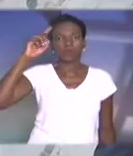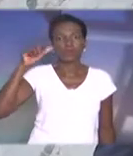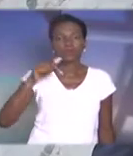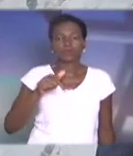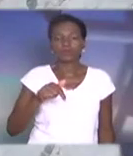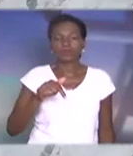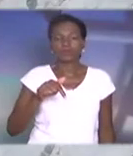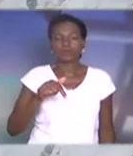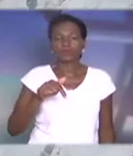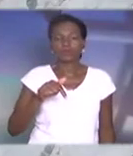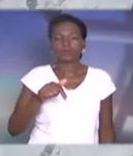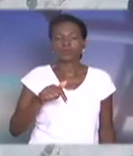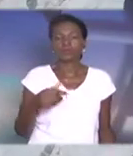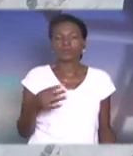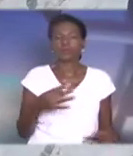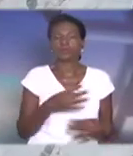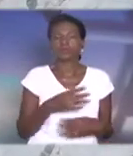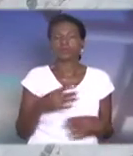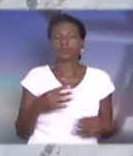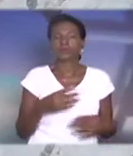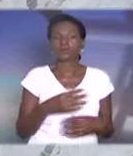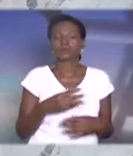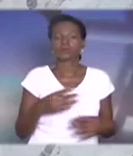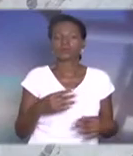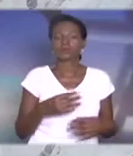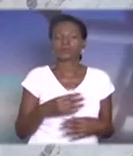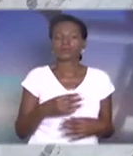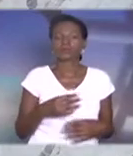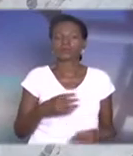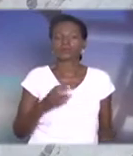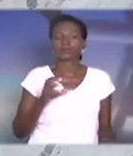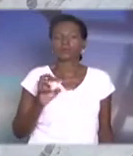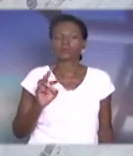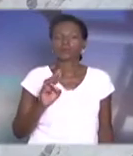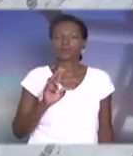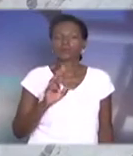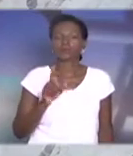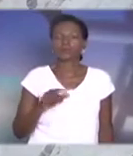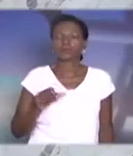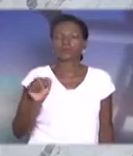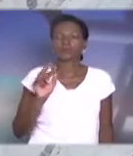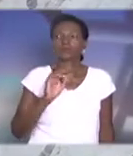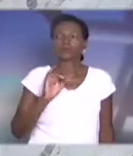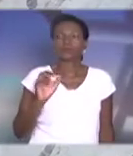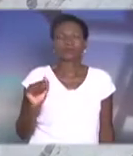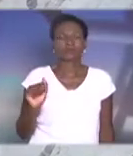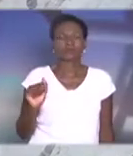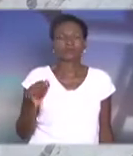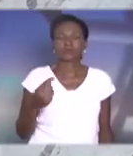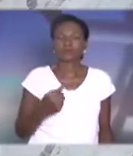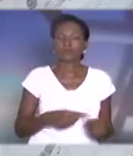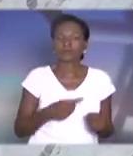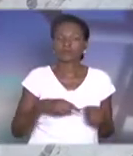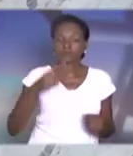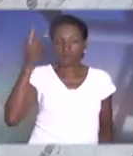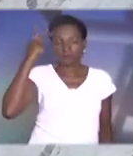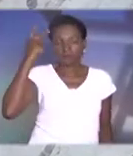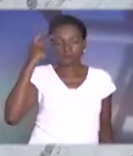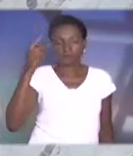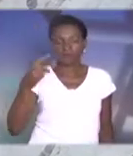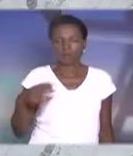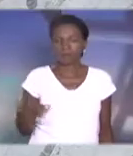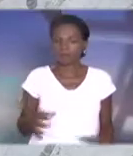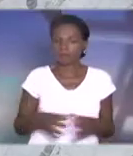na cidade de Cruzália, no interior de São Paulo. Criminosos